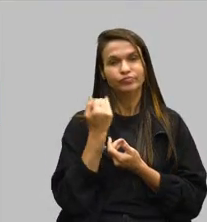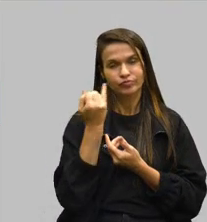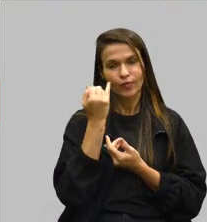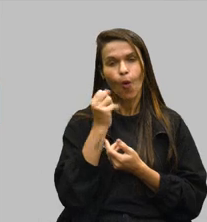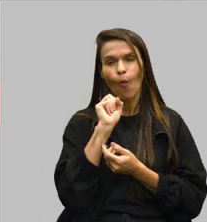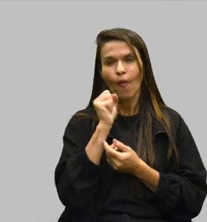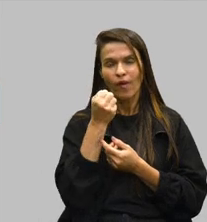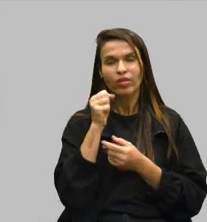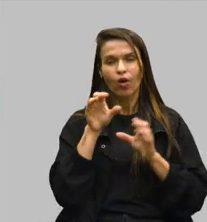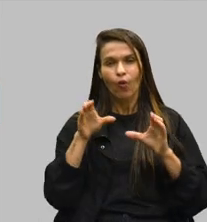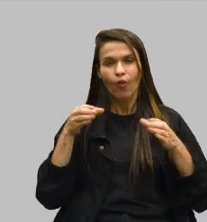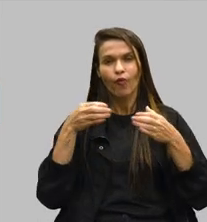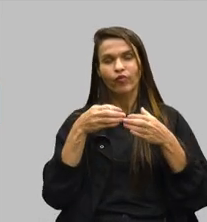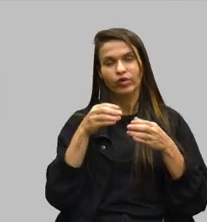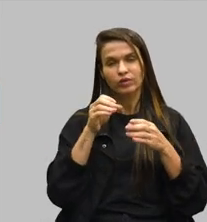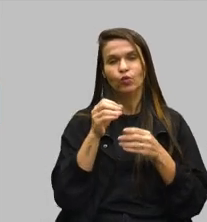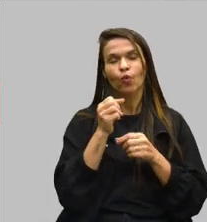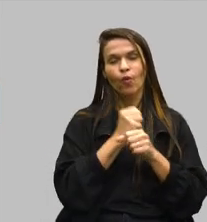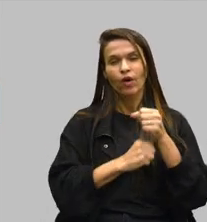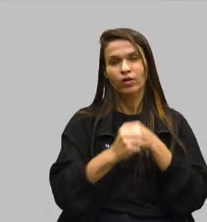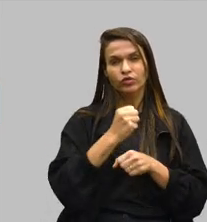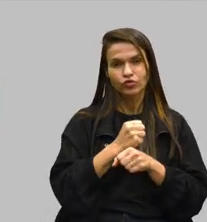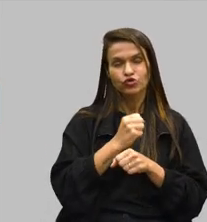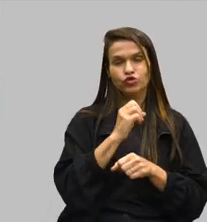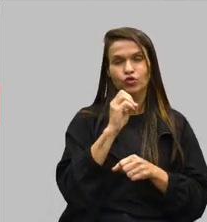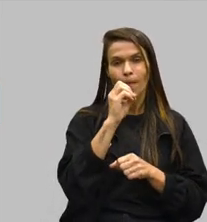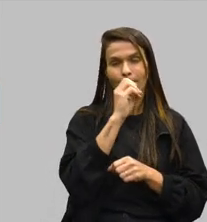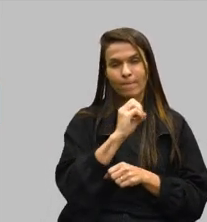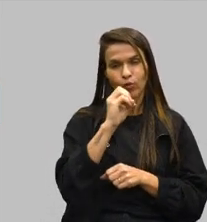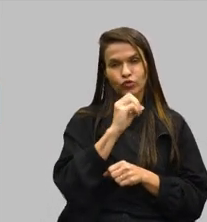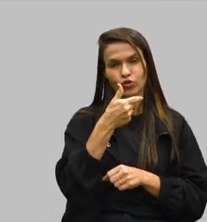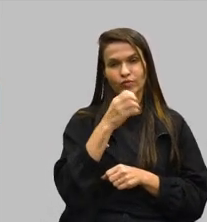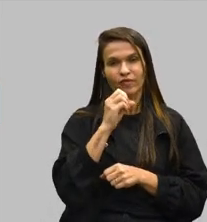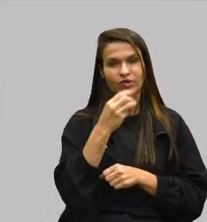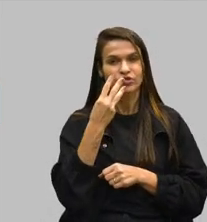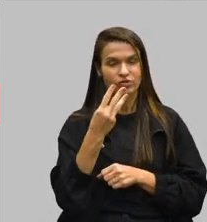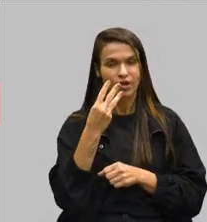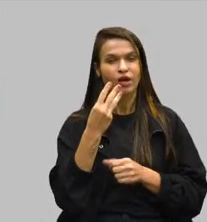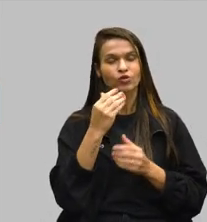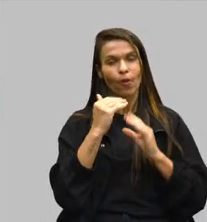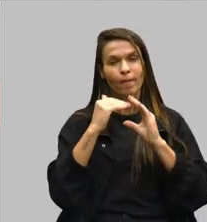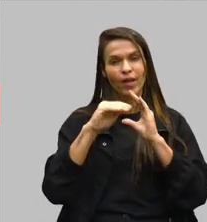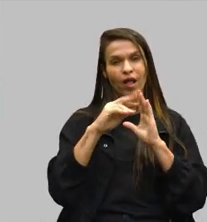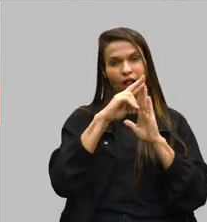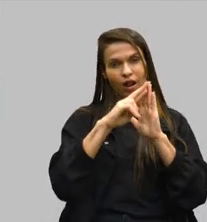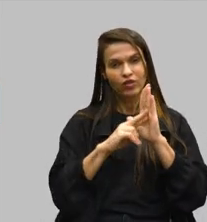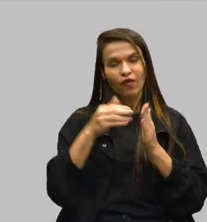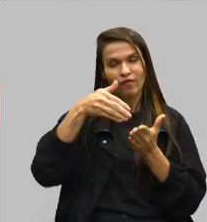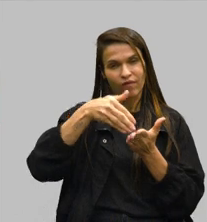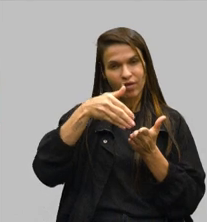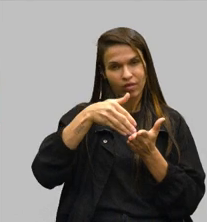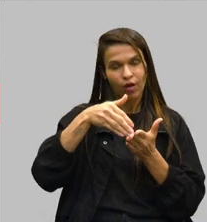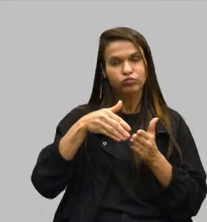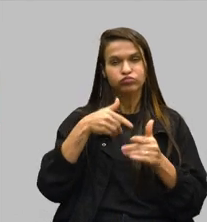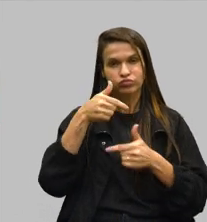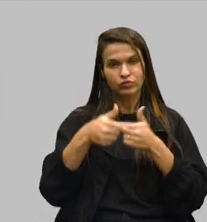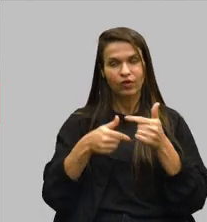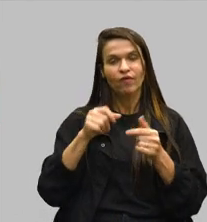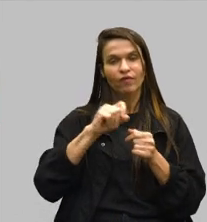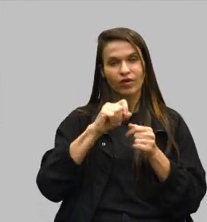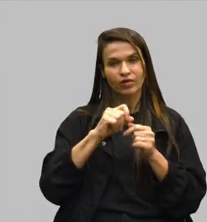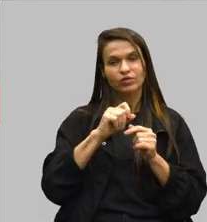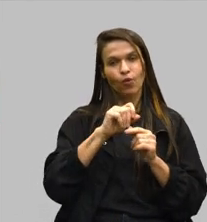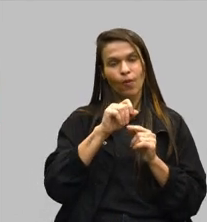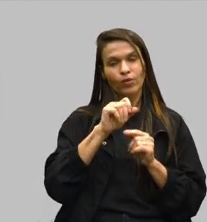conferência, foi no ano de outubro de 2023, com o encaminhamento do relatório final das ações desempenhadas em janeiro de